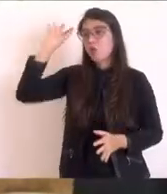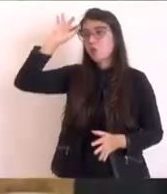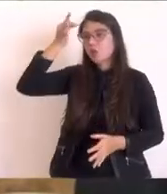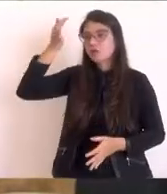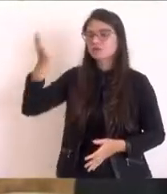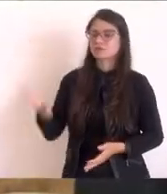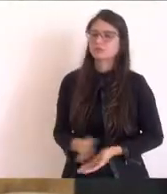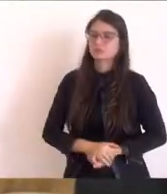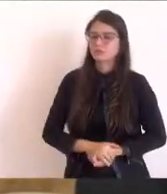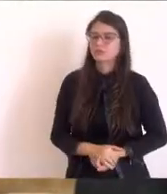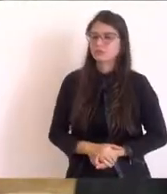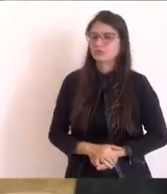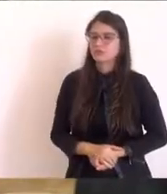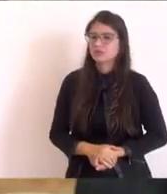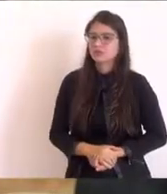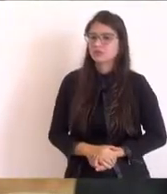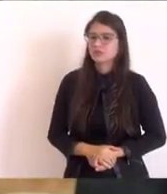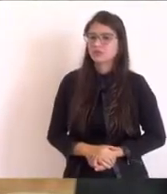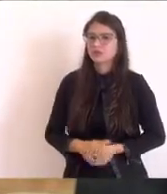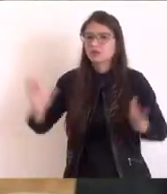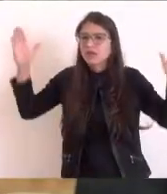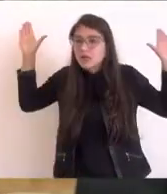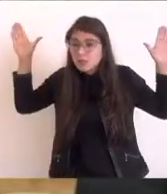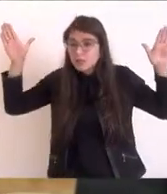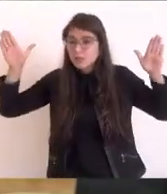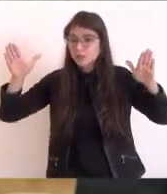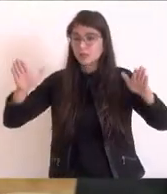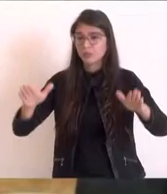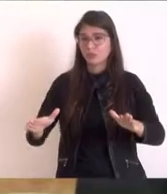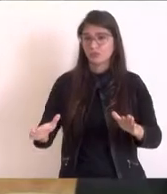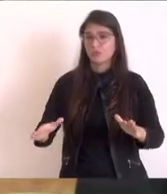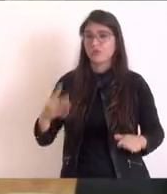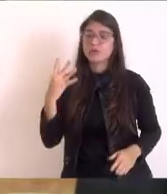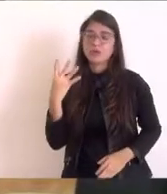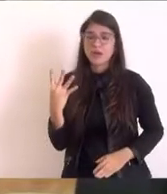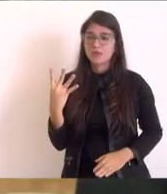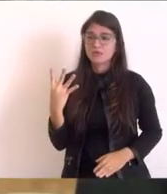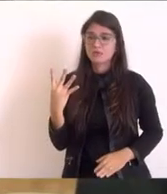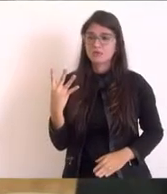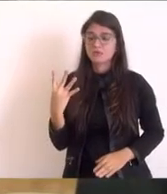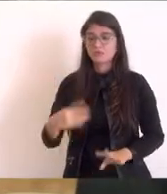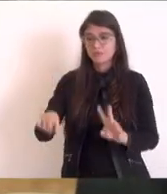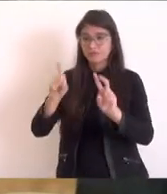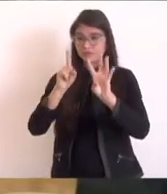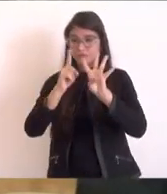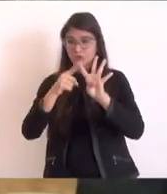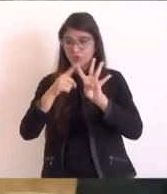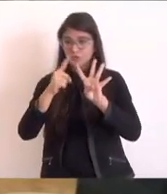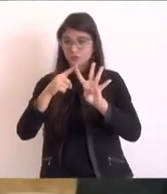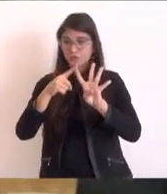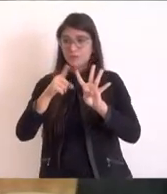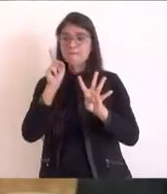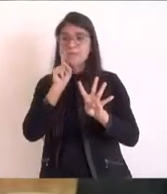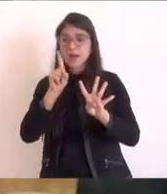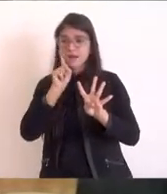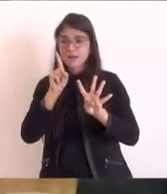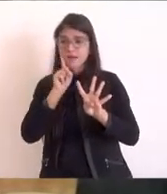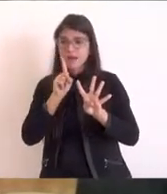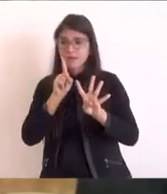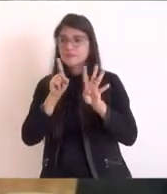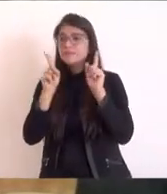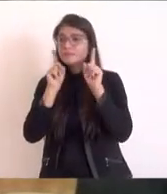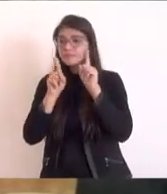nós temos não é um aeroporto, nós temos quatro aeroportos. Maricá tem um aeroporto que é essencialmente